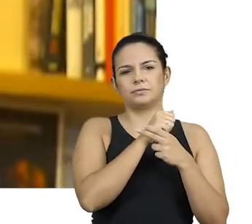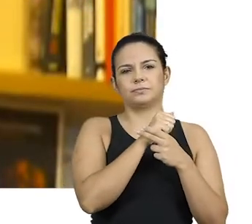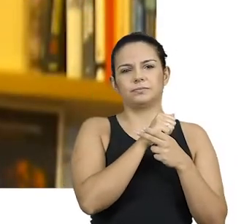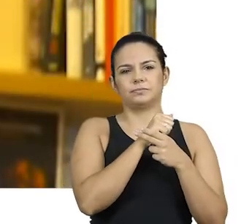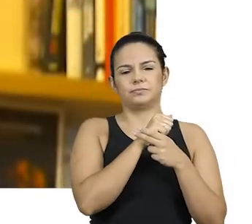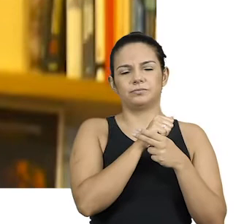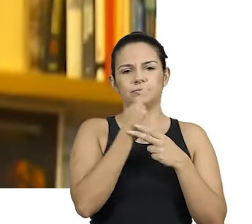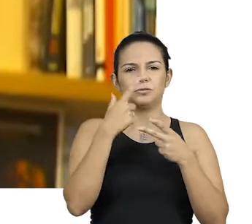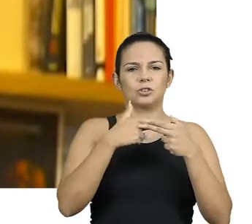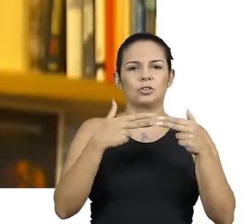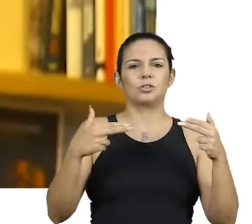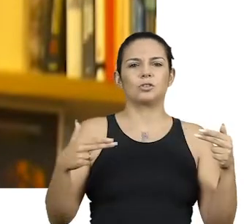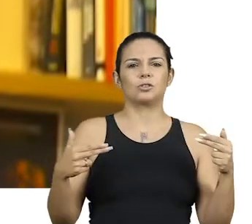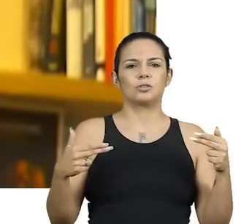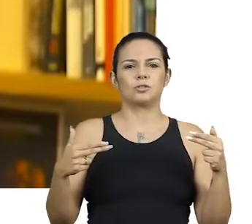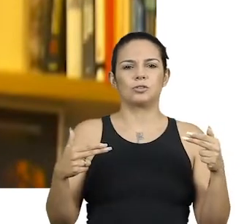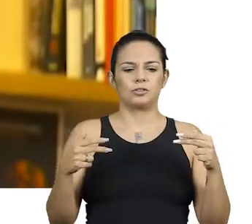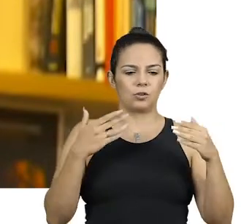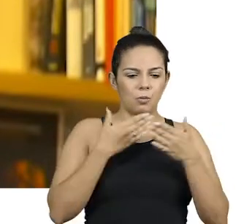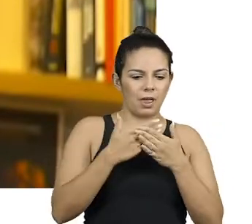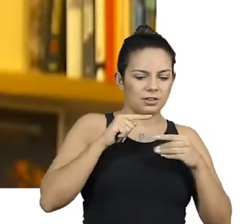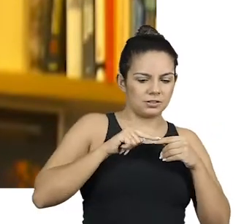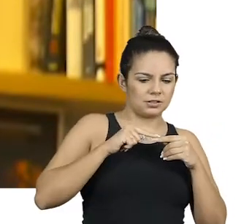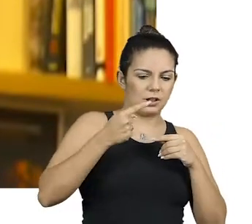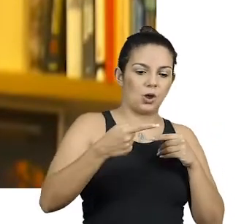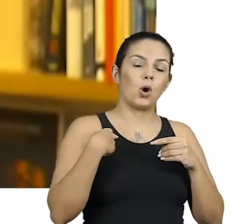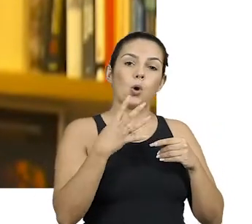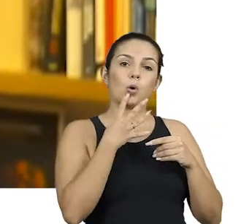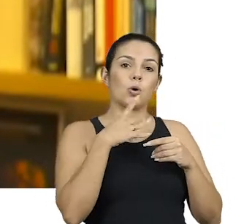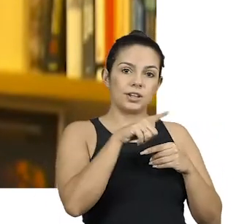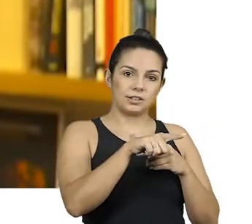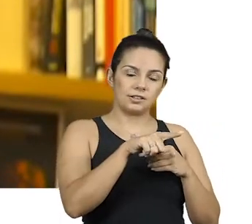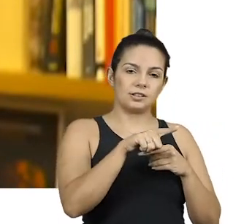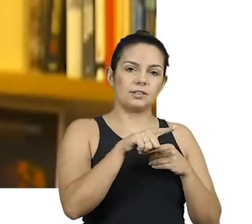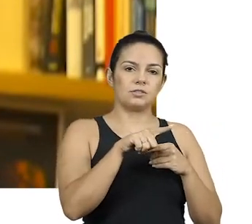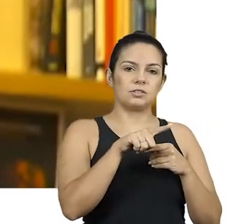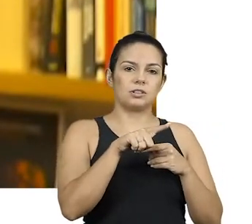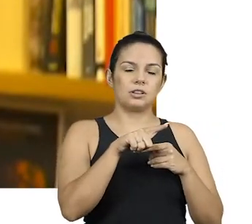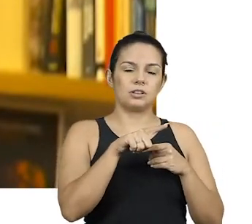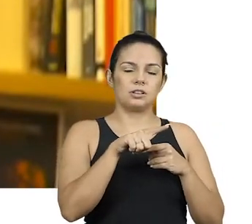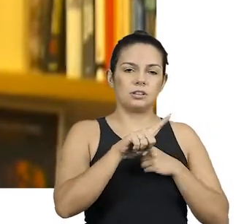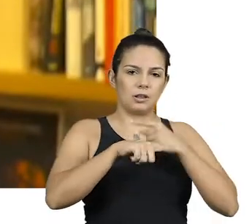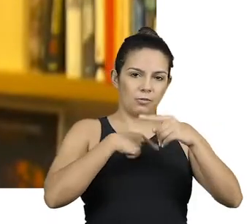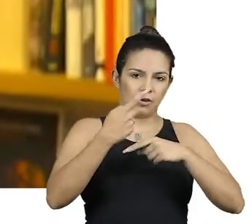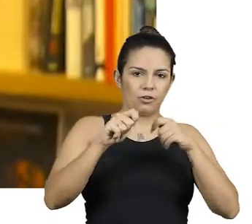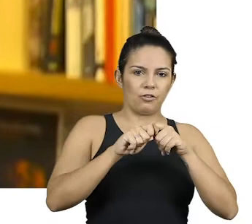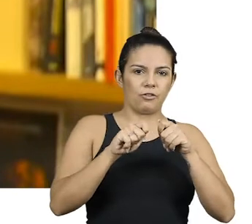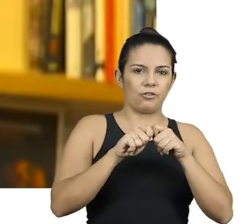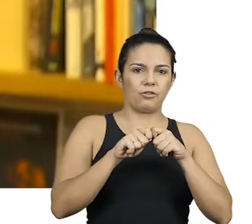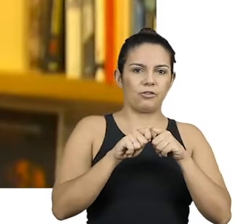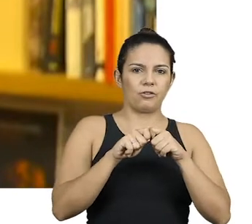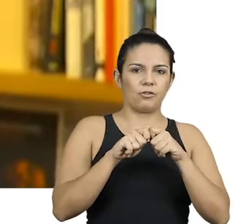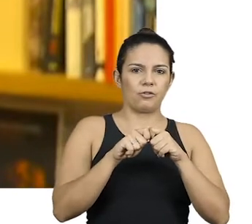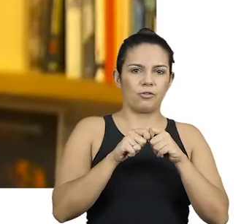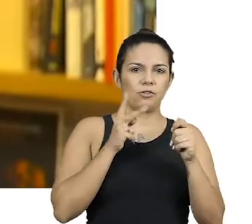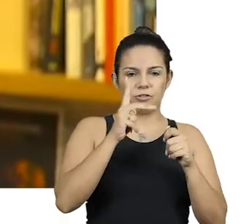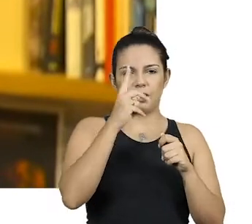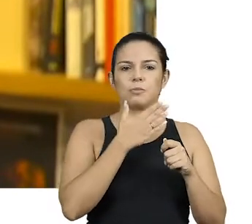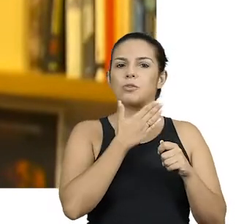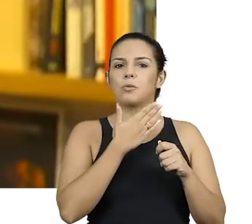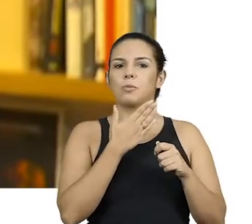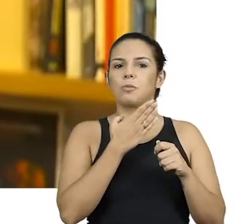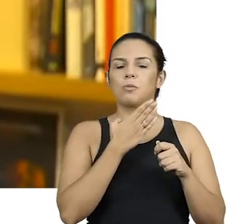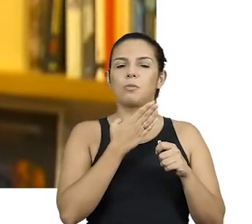quase uma coisa que engata na outra. A gente se conheceu, fez a conversa do Sempre o Papo, Crônicas de